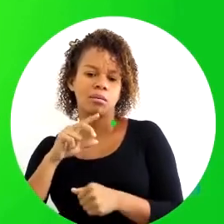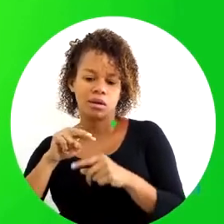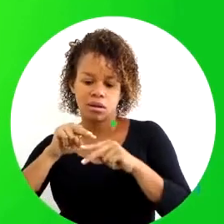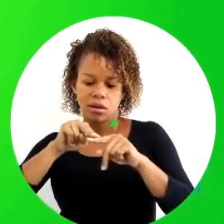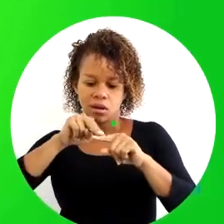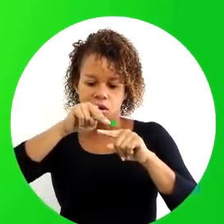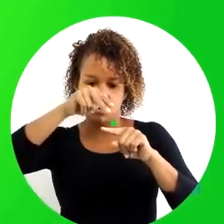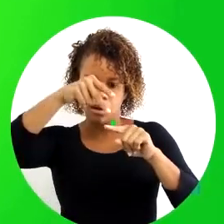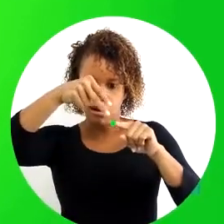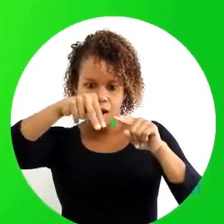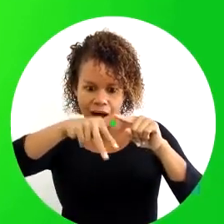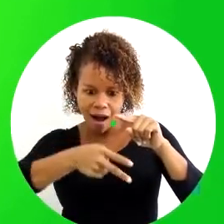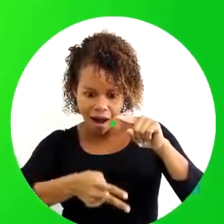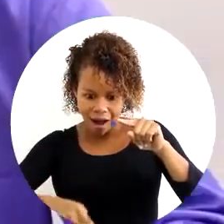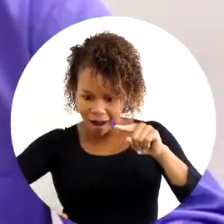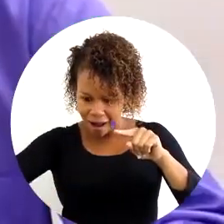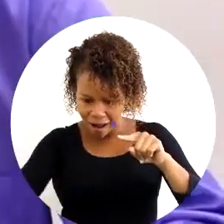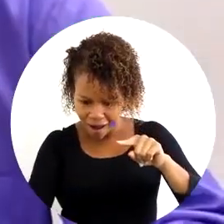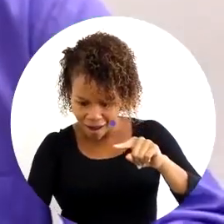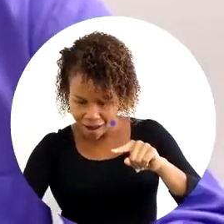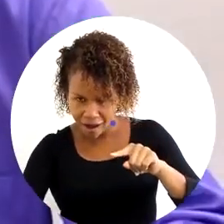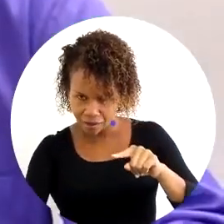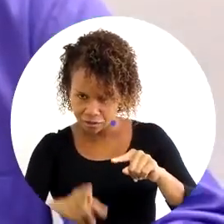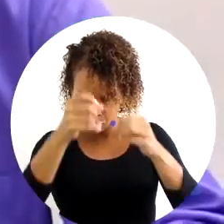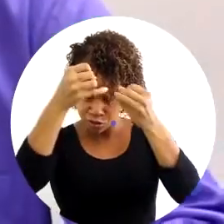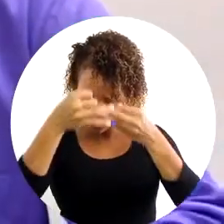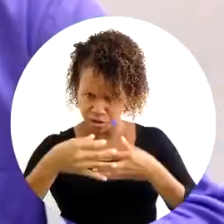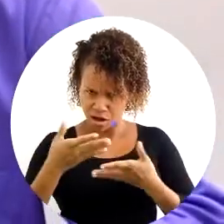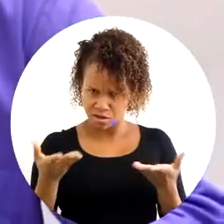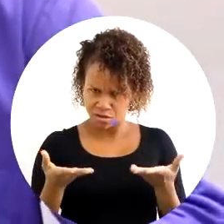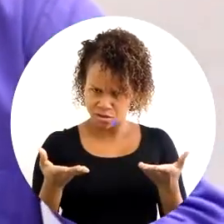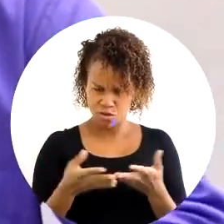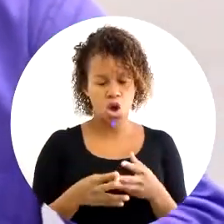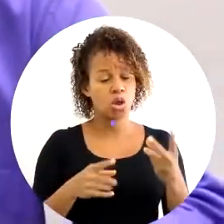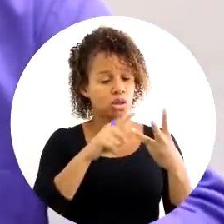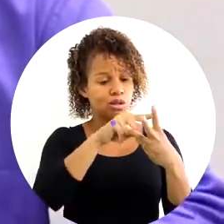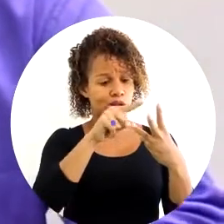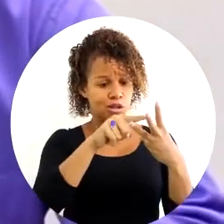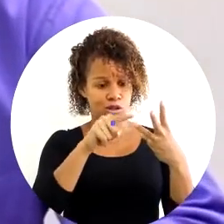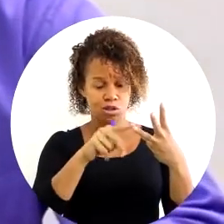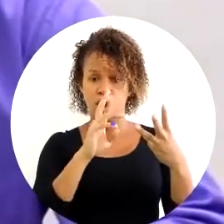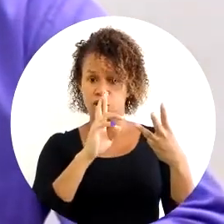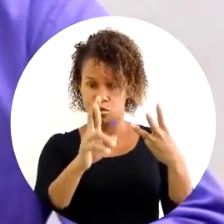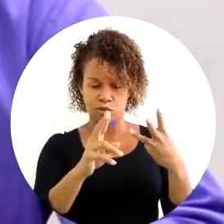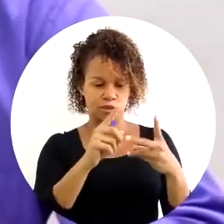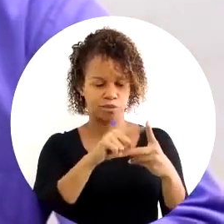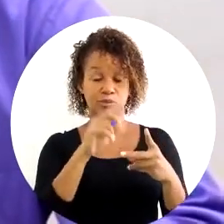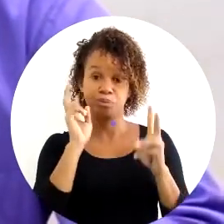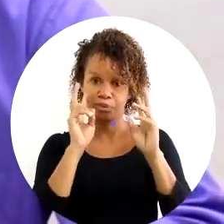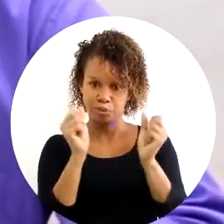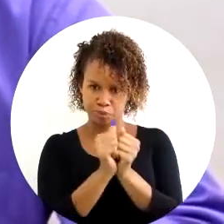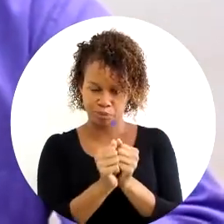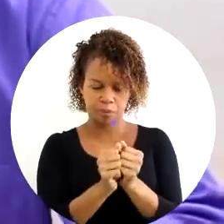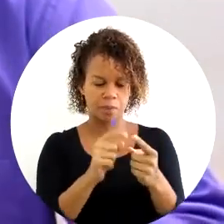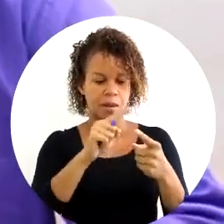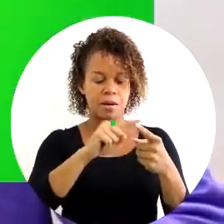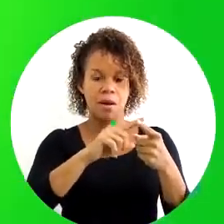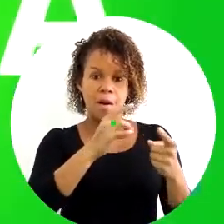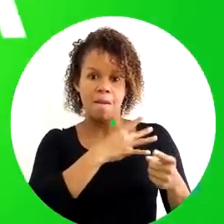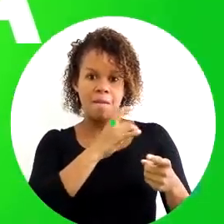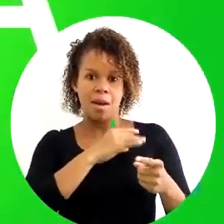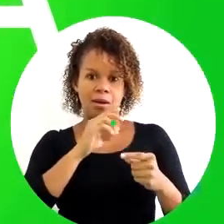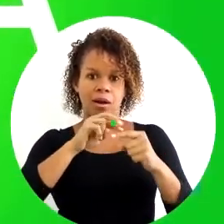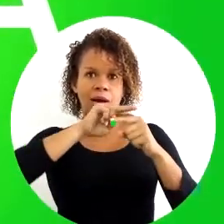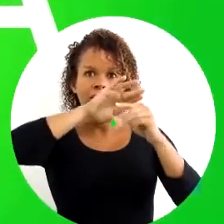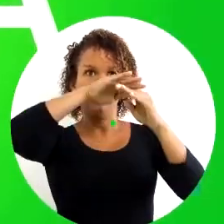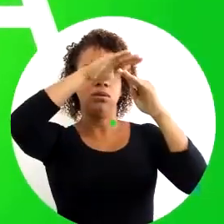de pular de paraquedas? Você pode me responder isso? Eu trouxe para vocês três possíveis respostas, vamos ver juntos? Primeiro é